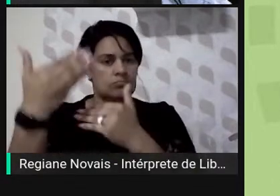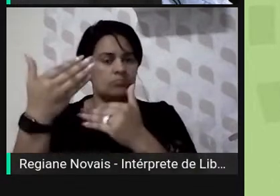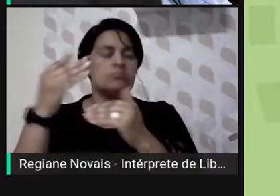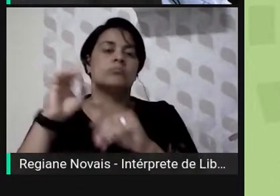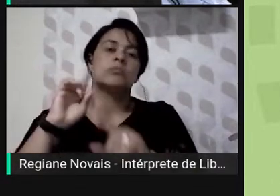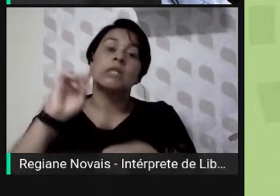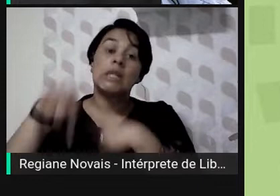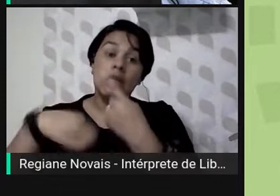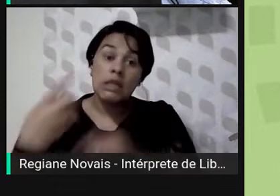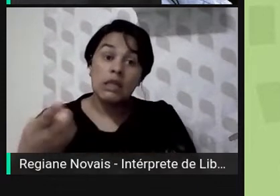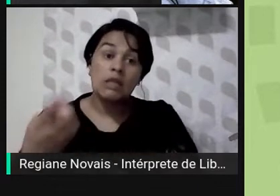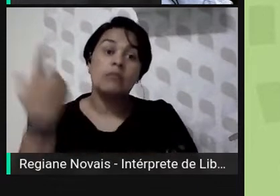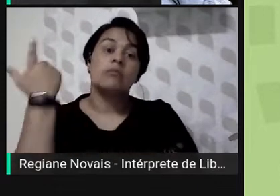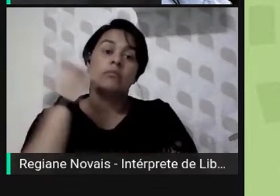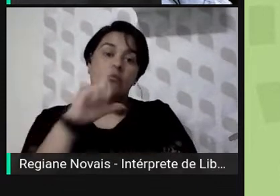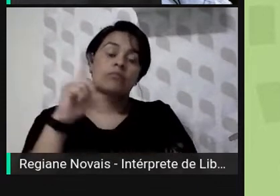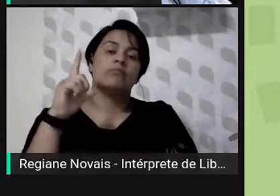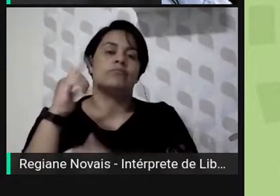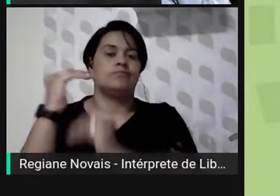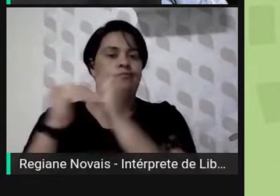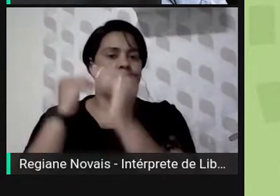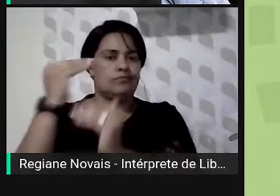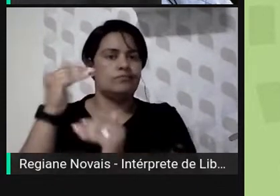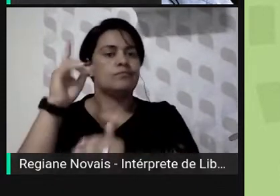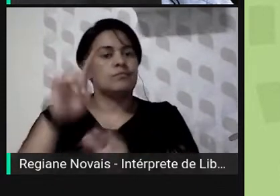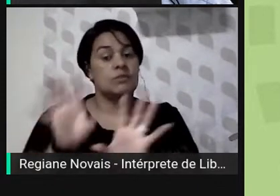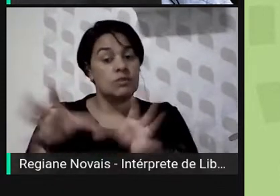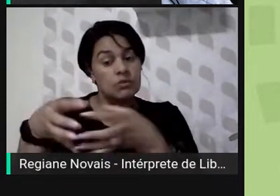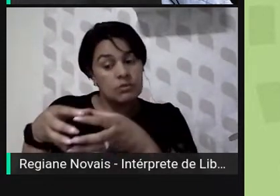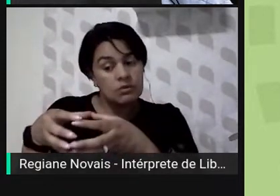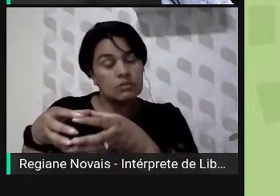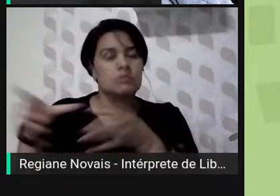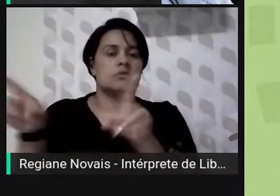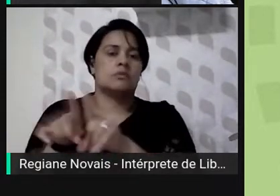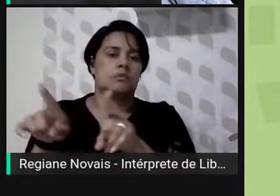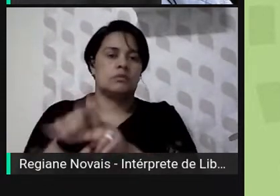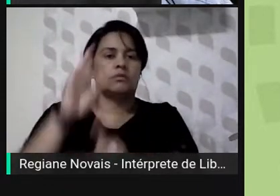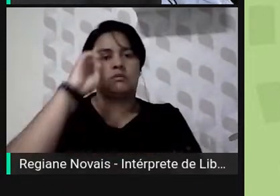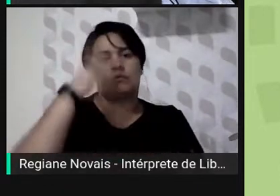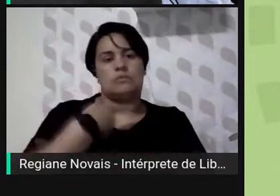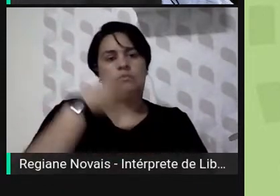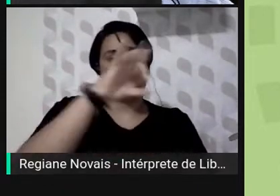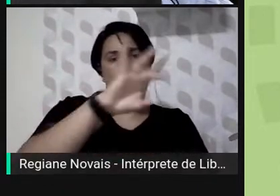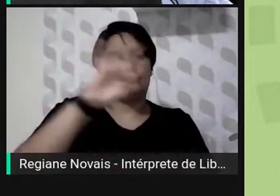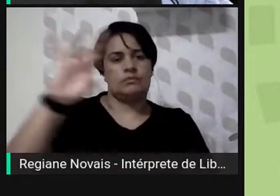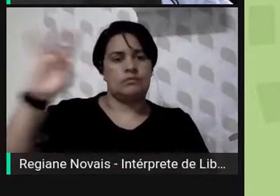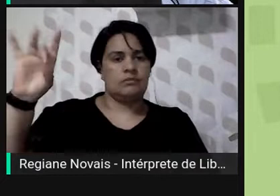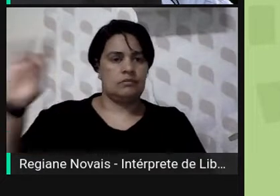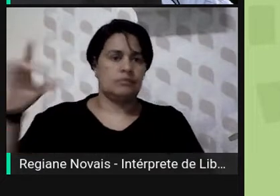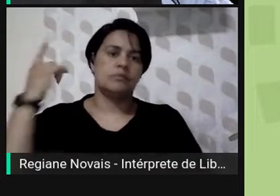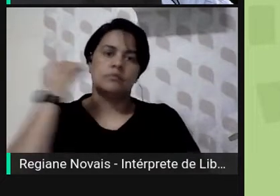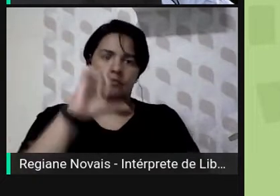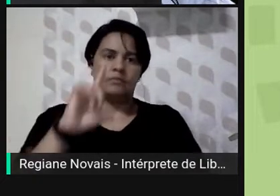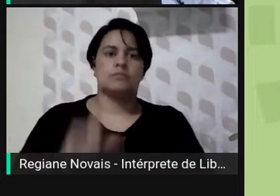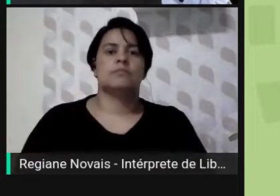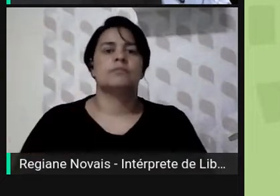das contas, os desempenhos tanto da equipe quanto de cada indivíduo no período considerado.